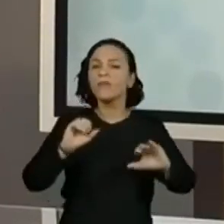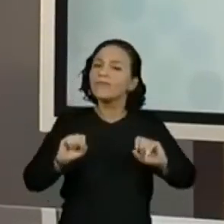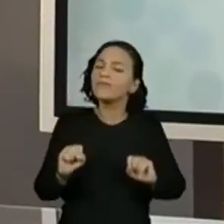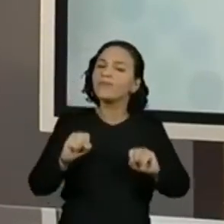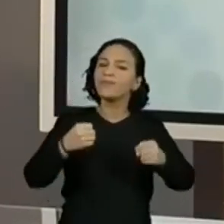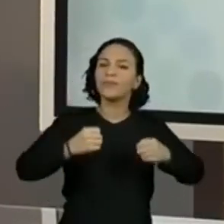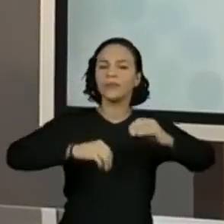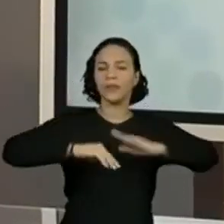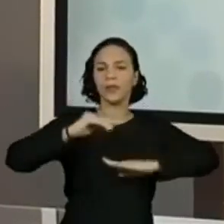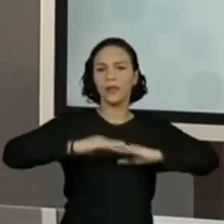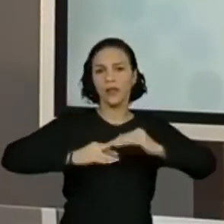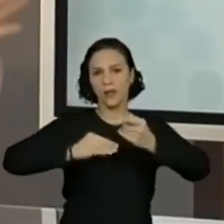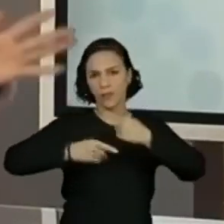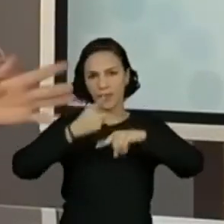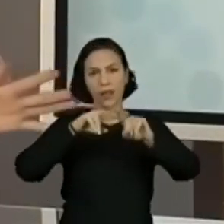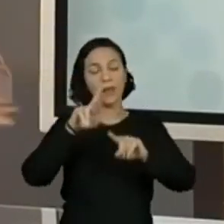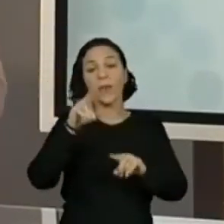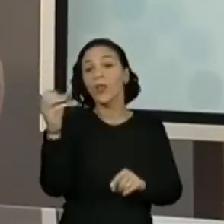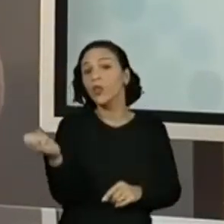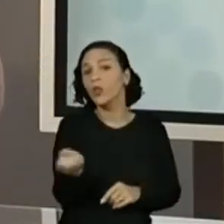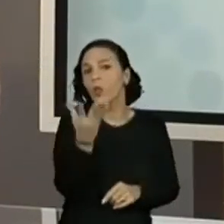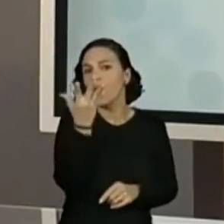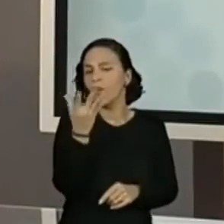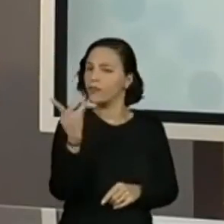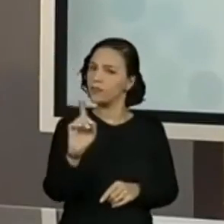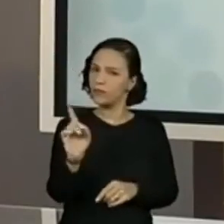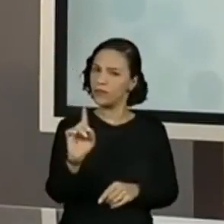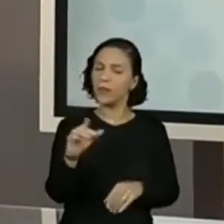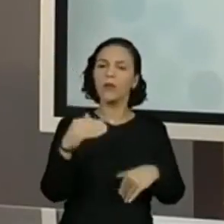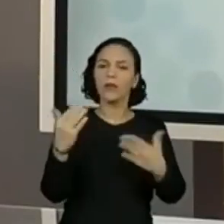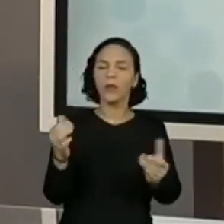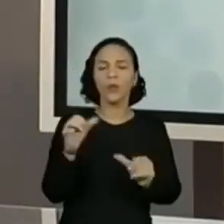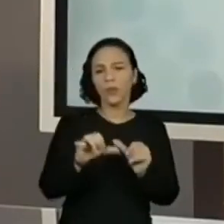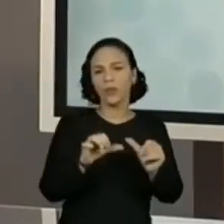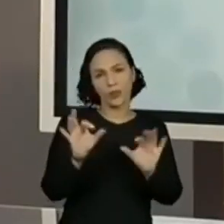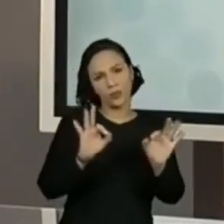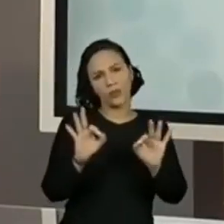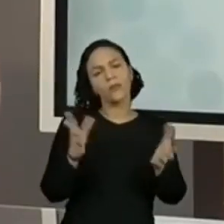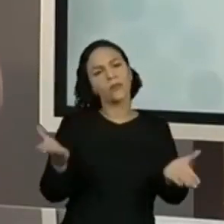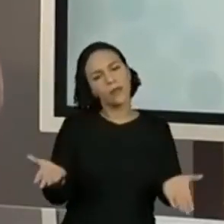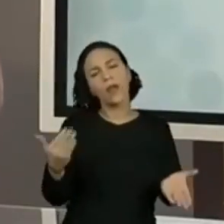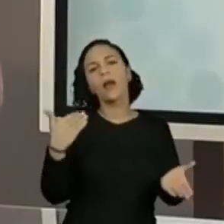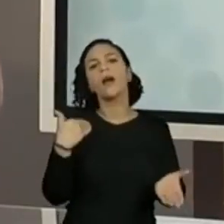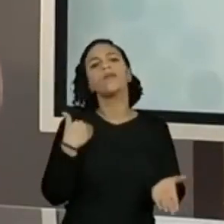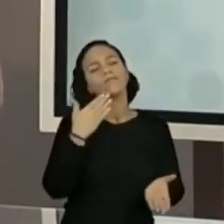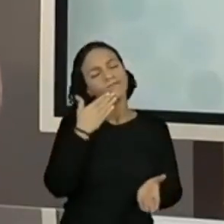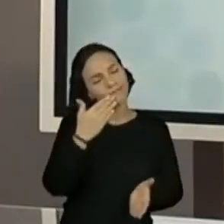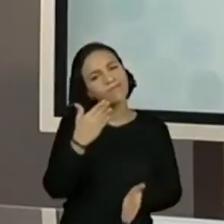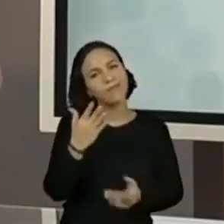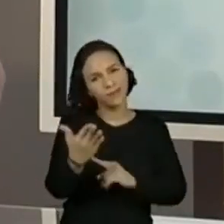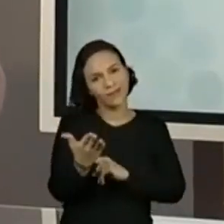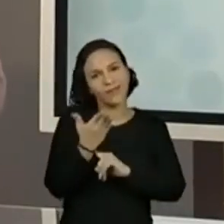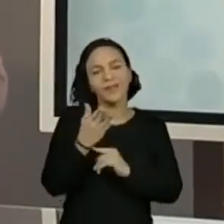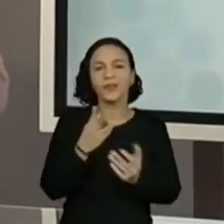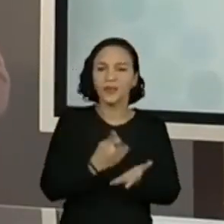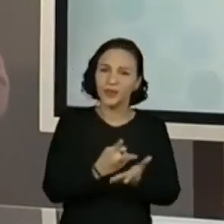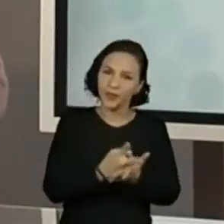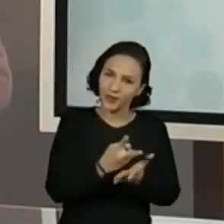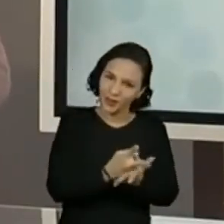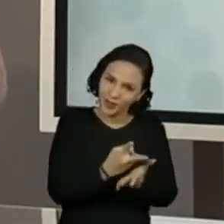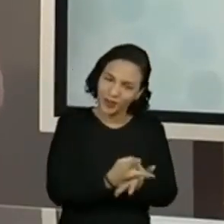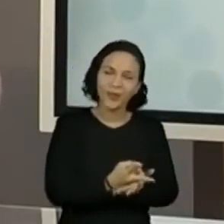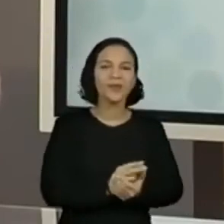habilidades, não estamos dando nada novo. Então, isso não vai mudar. Então, peço de novo a colaboração de vocês. Nos